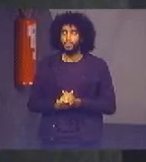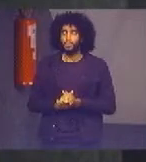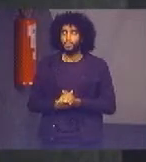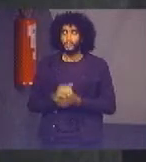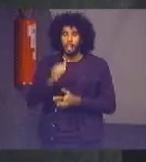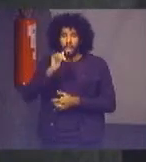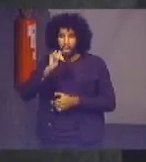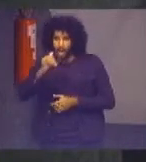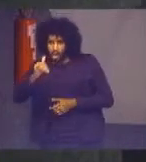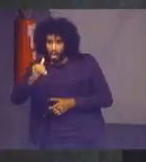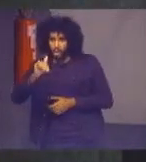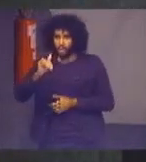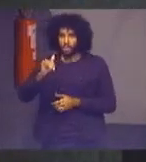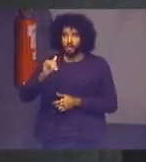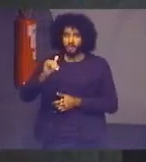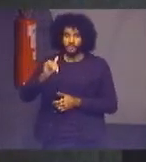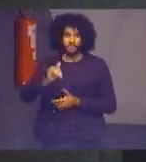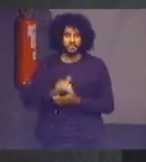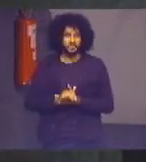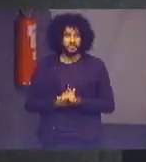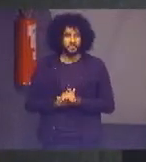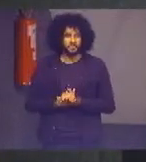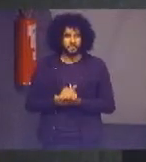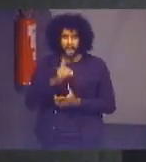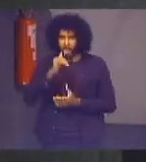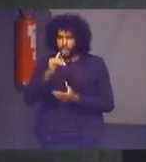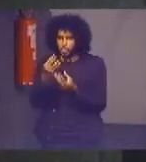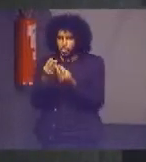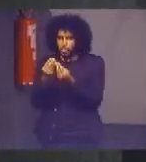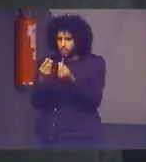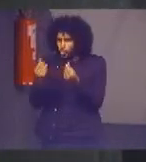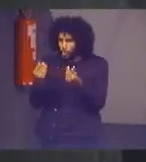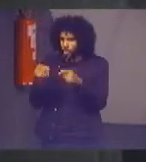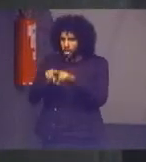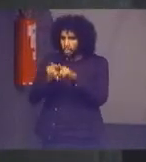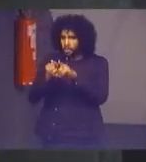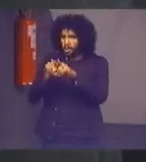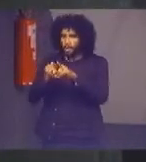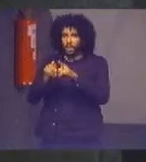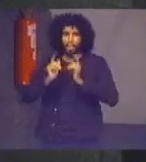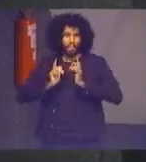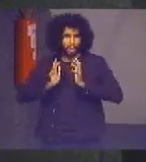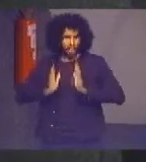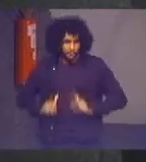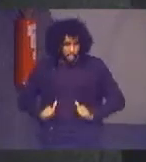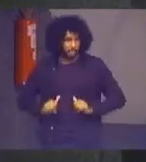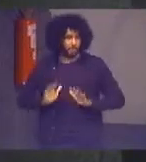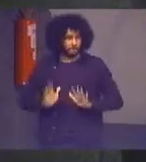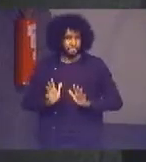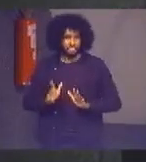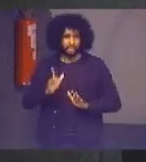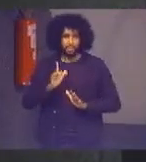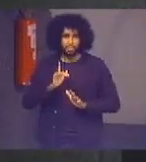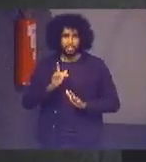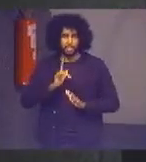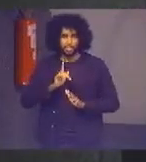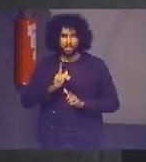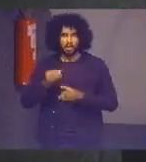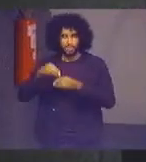fotovoltaica que é a energia pura limpa estamos já no tribunal do trabalho